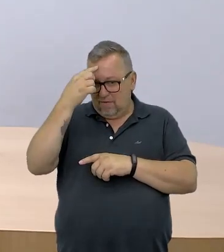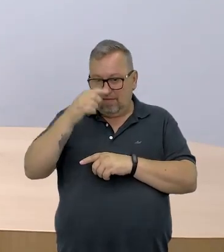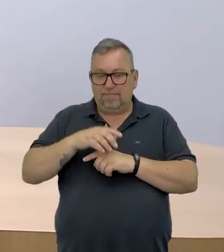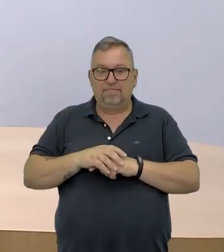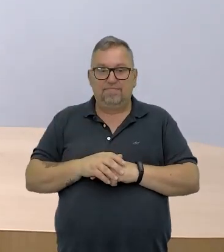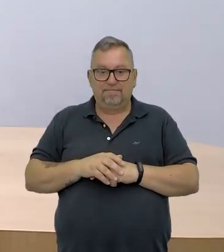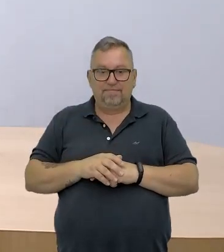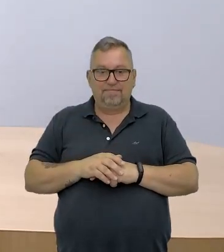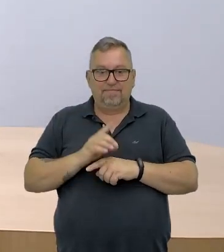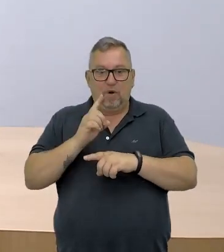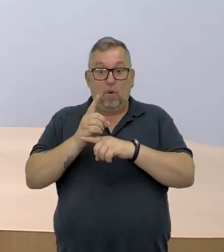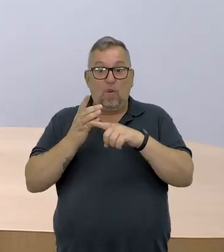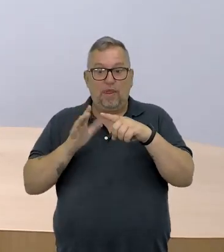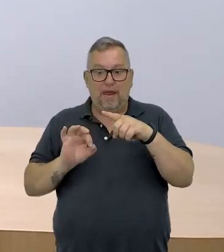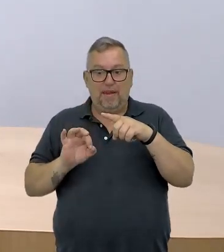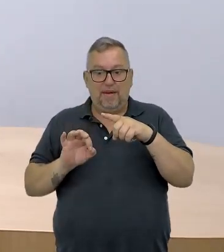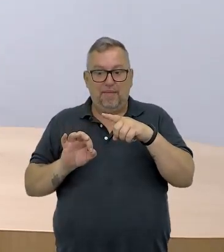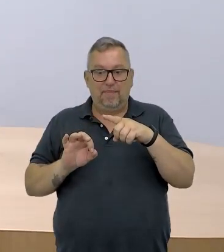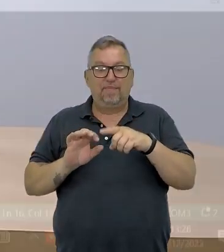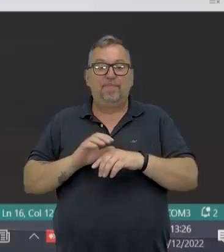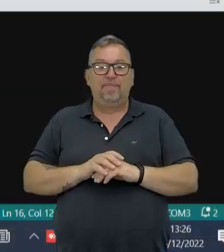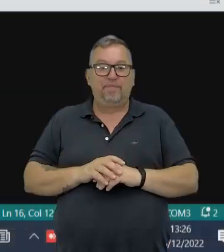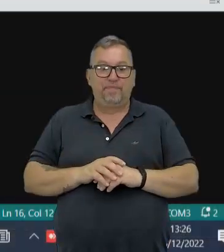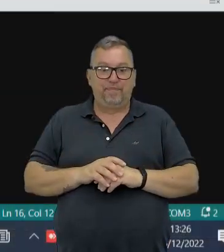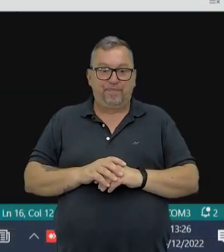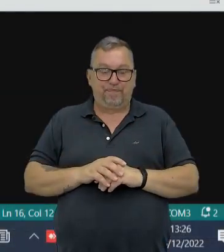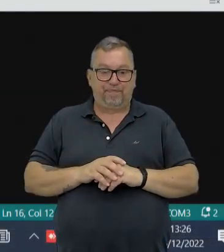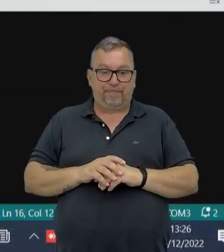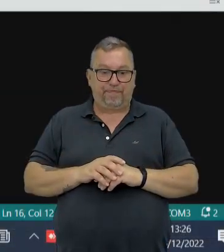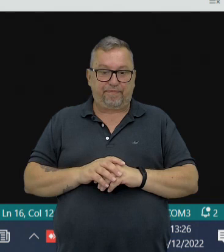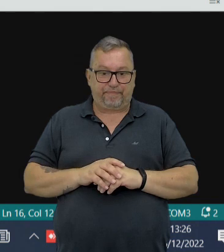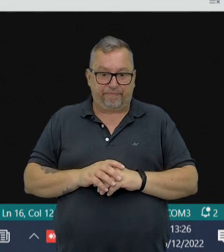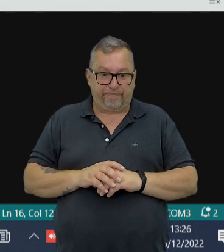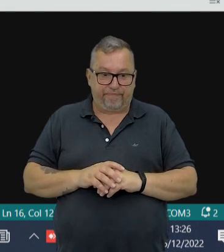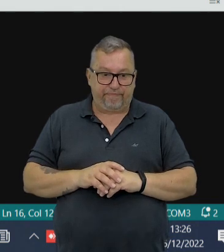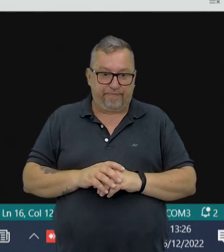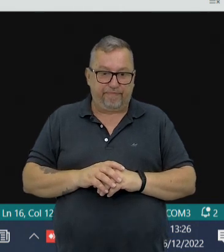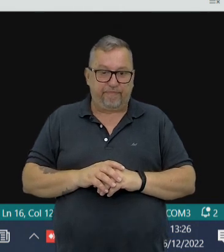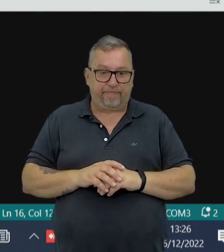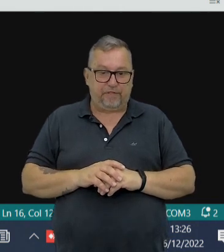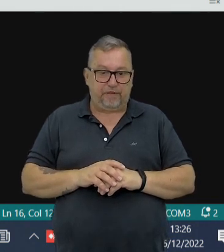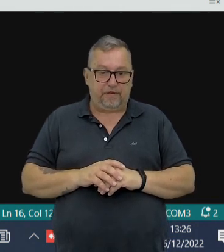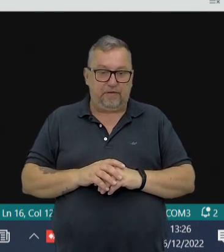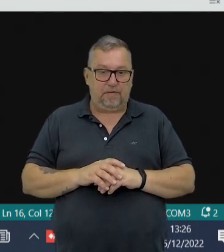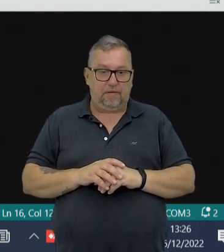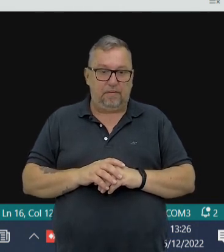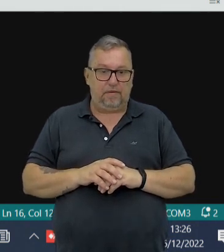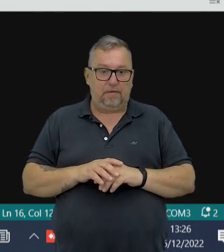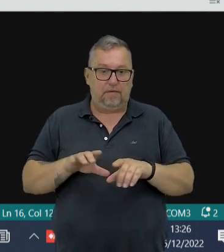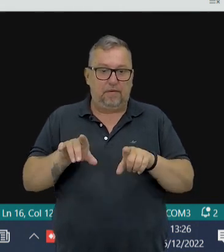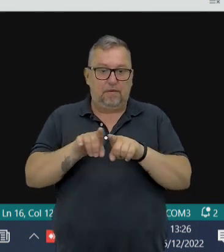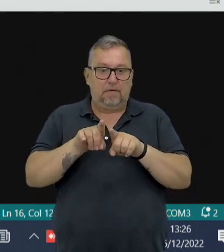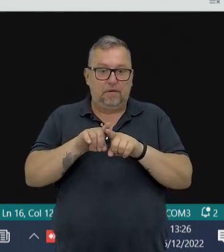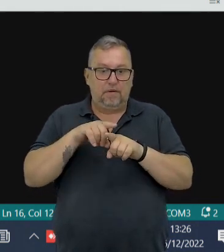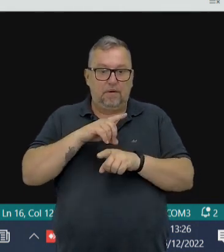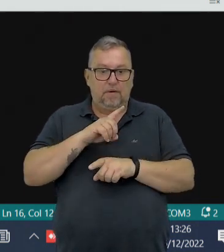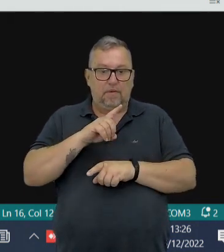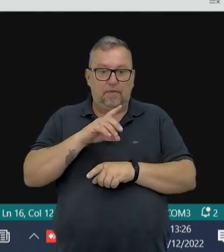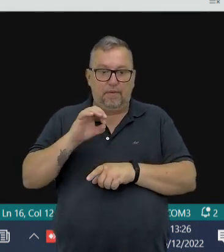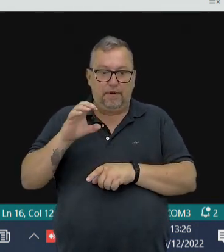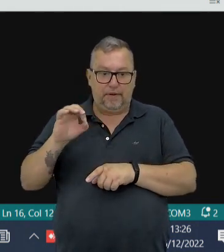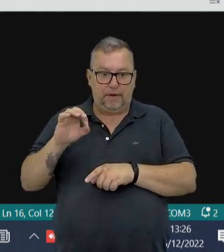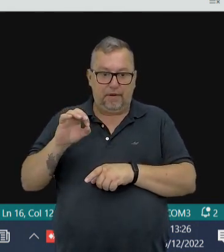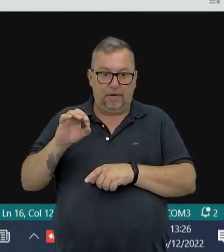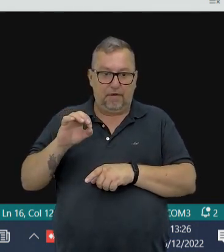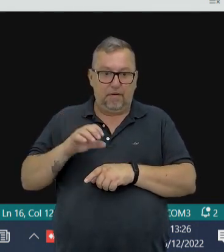décimo de segundo. Perdão, falei errado. Tá? Então, de olho aqui na tela, olha que interessante. Aqui está com um 100, que é um